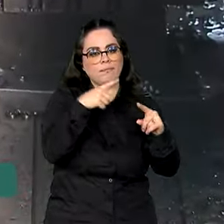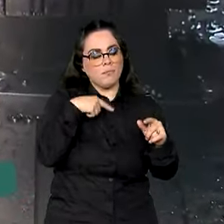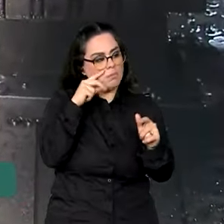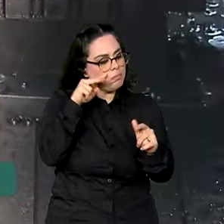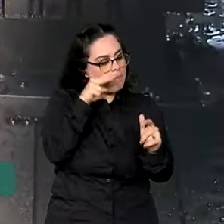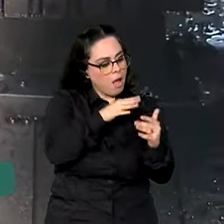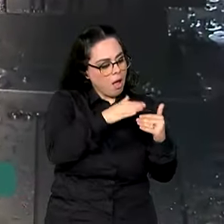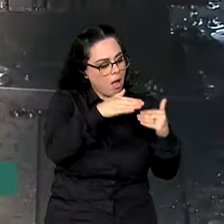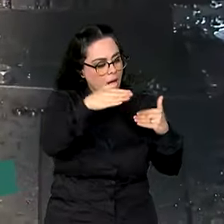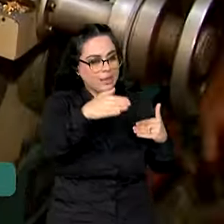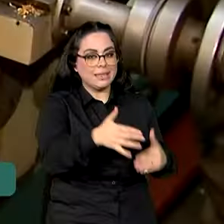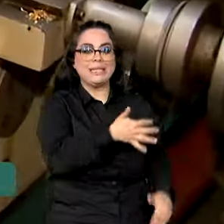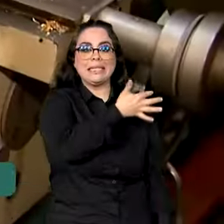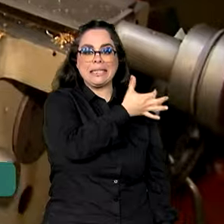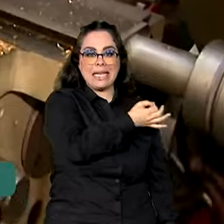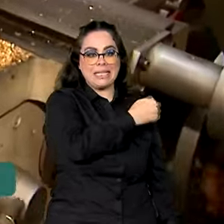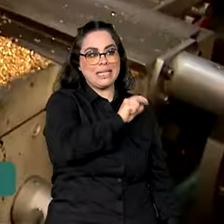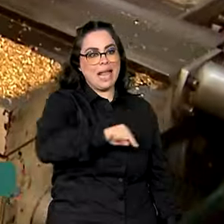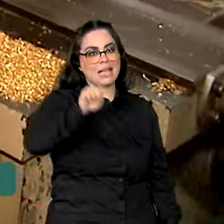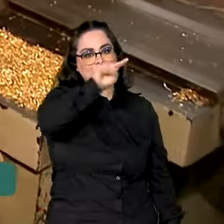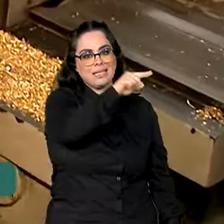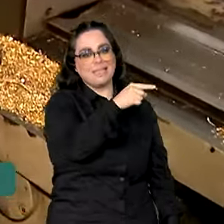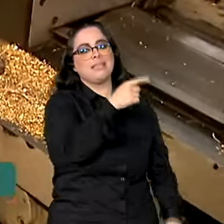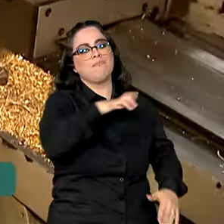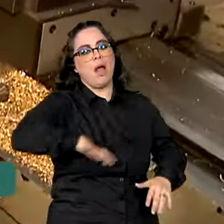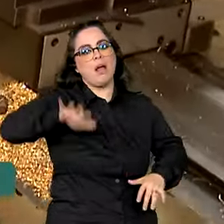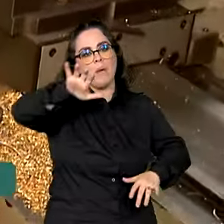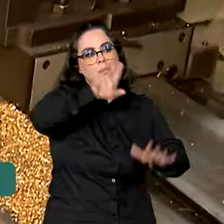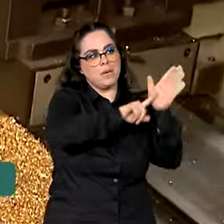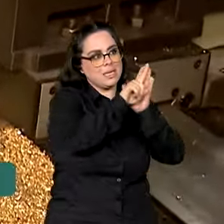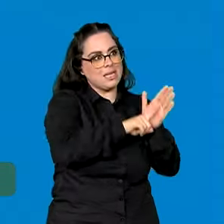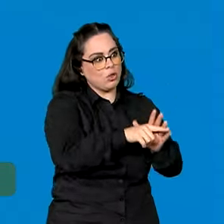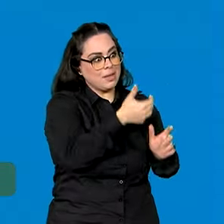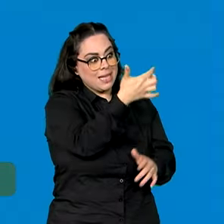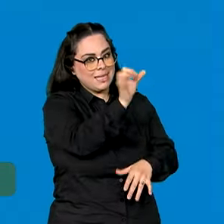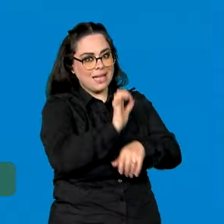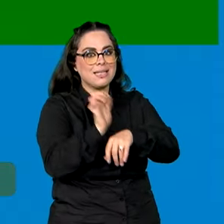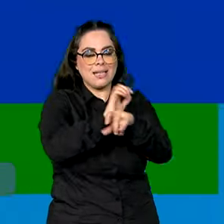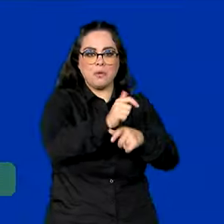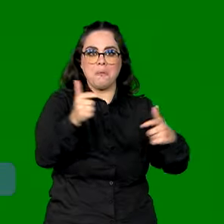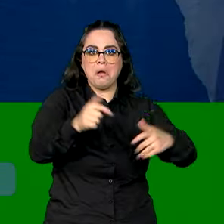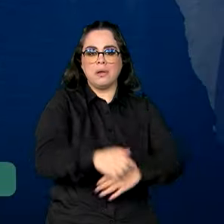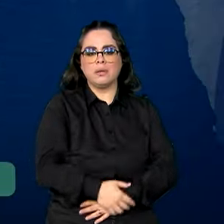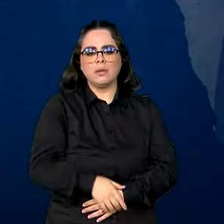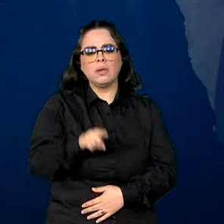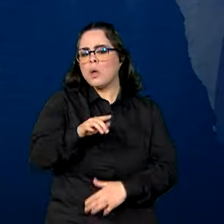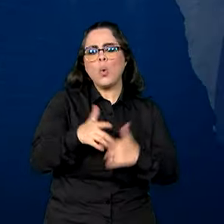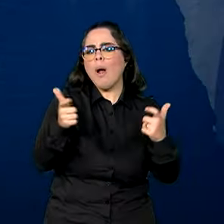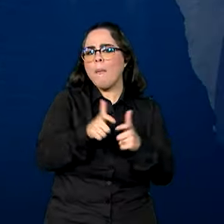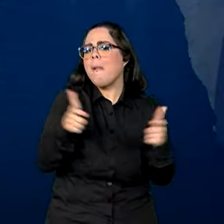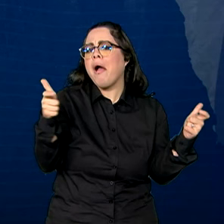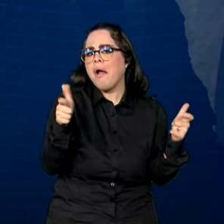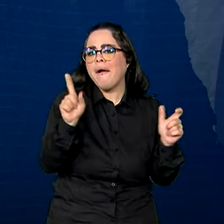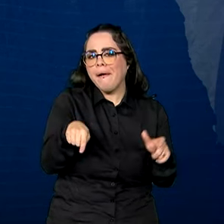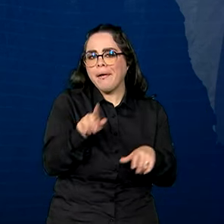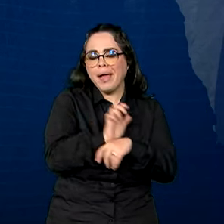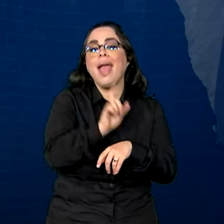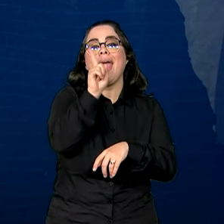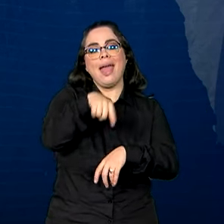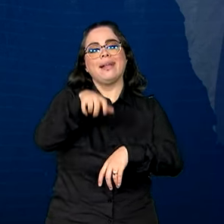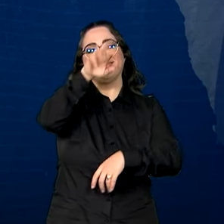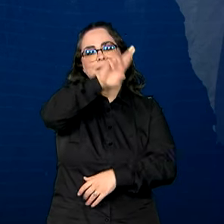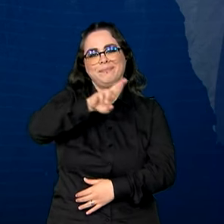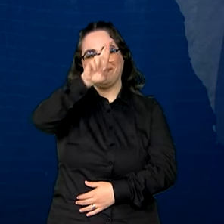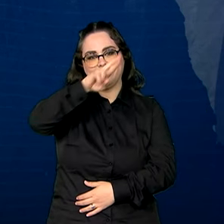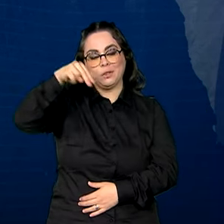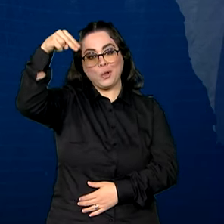ocorrido em 16 dos 18 locais pesquisados. O estado que mais cresceu este ano foi o Rio Grande